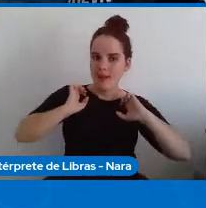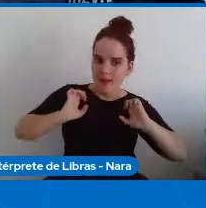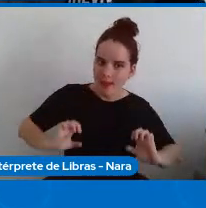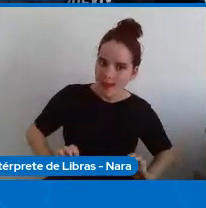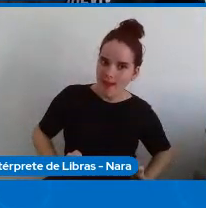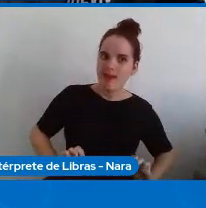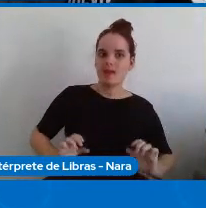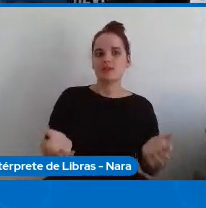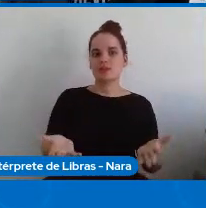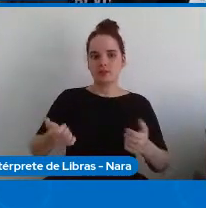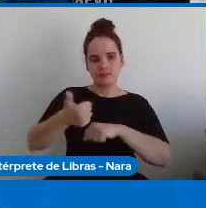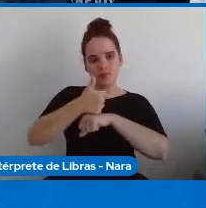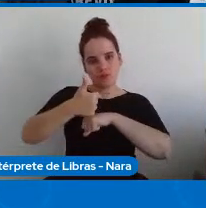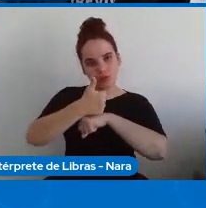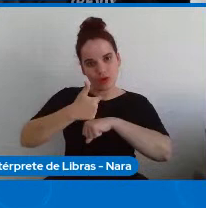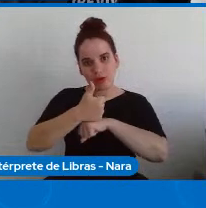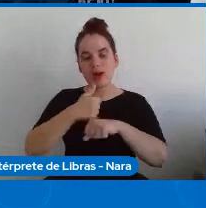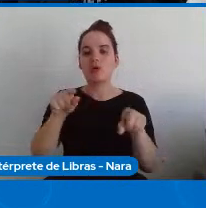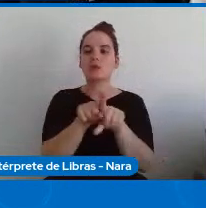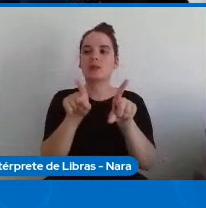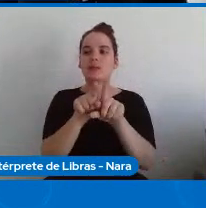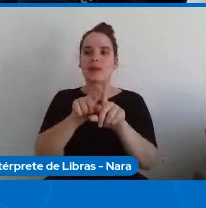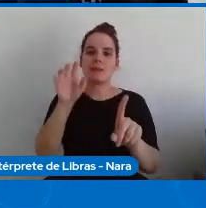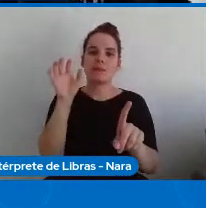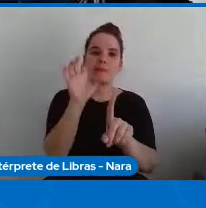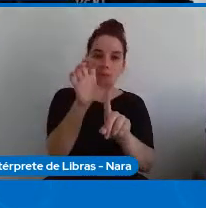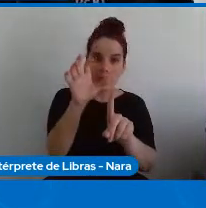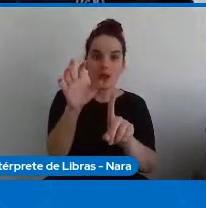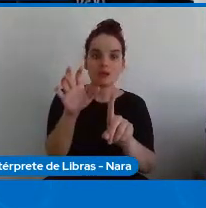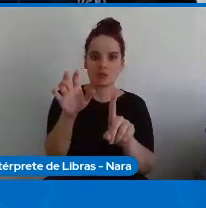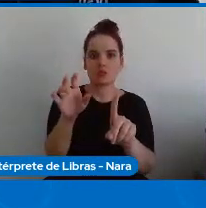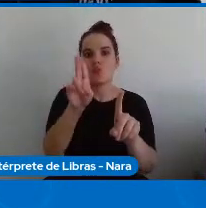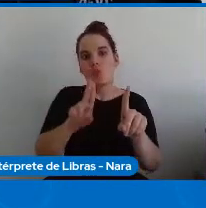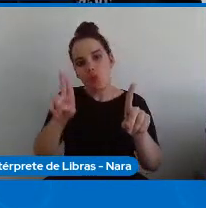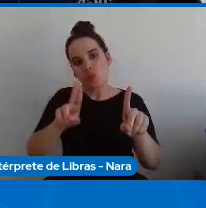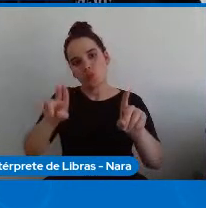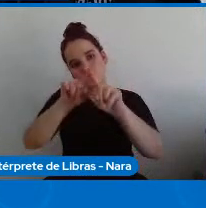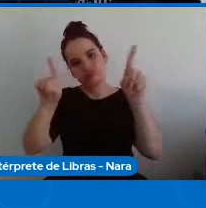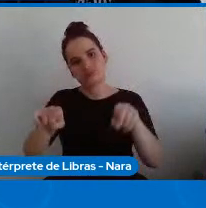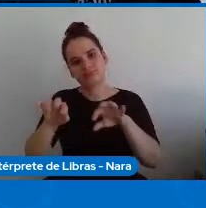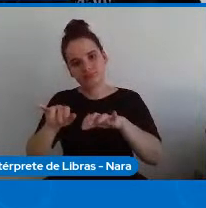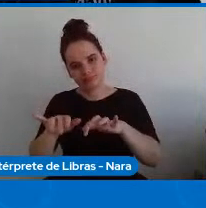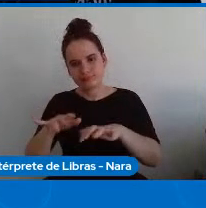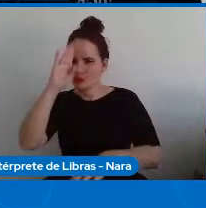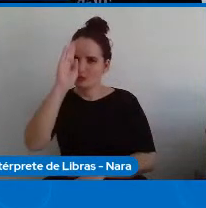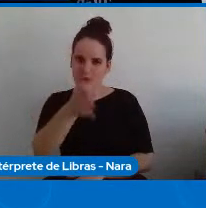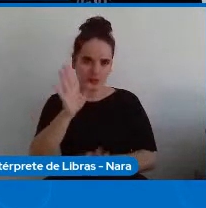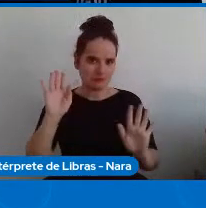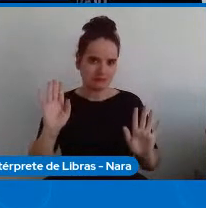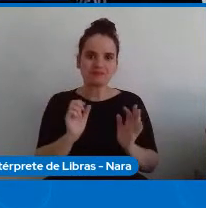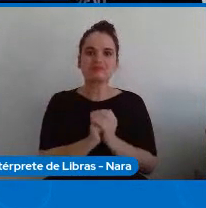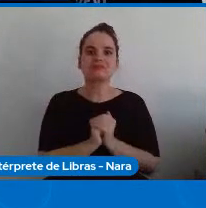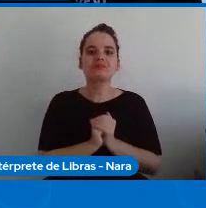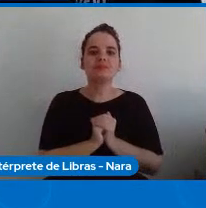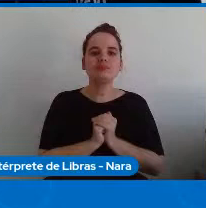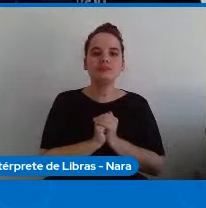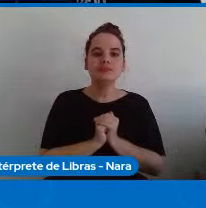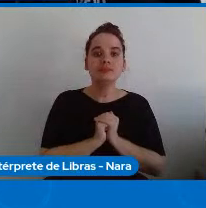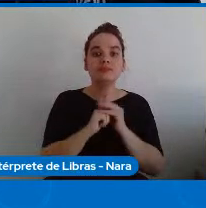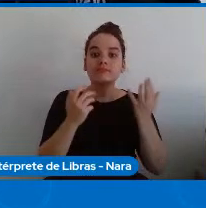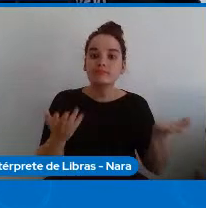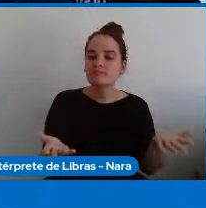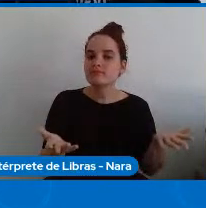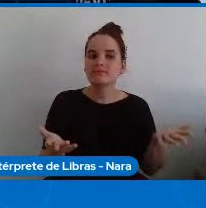os impactos da computação no modo bem bem direto então